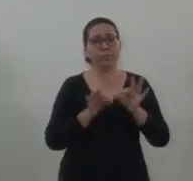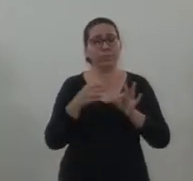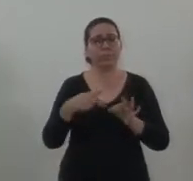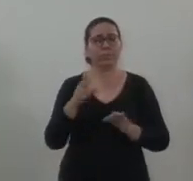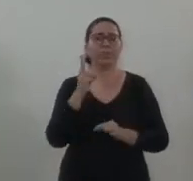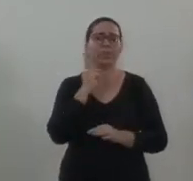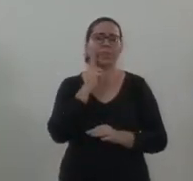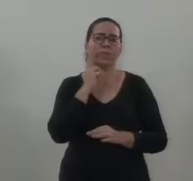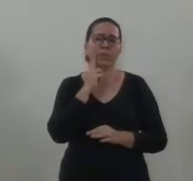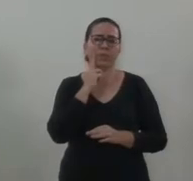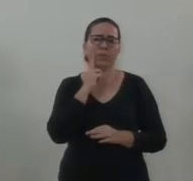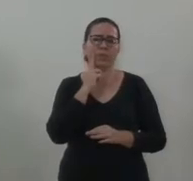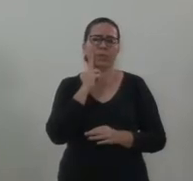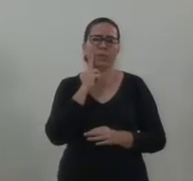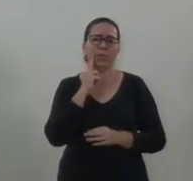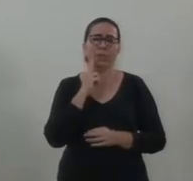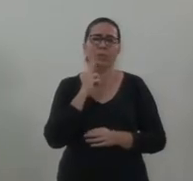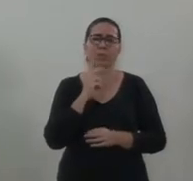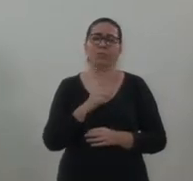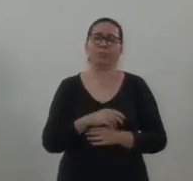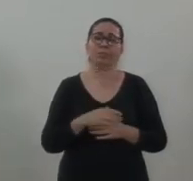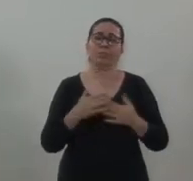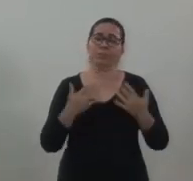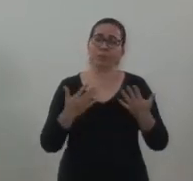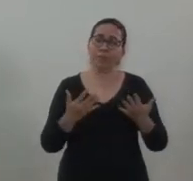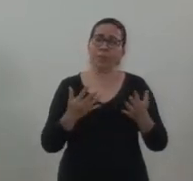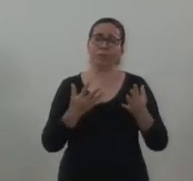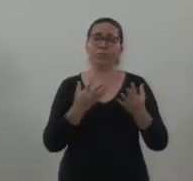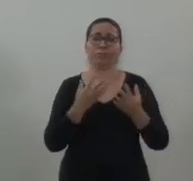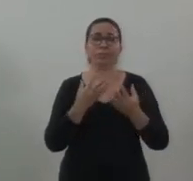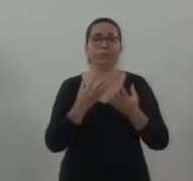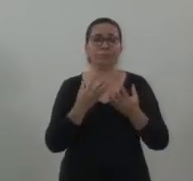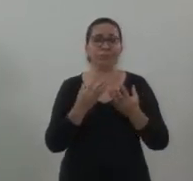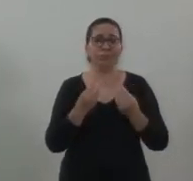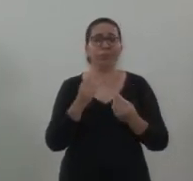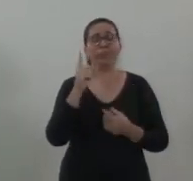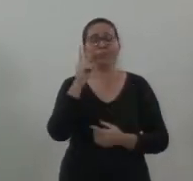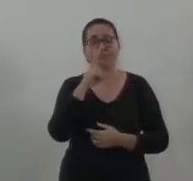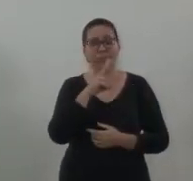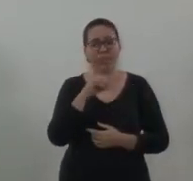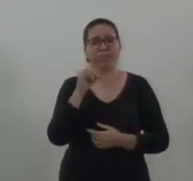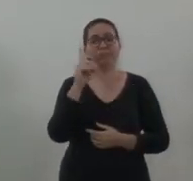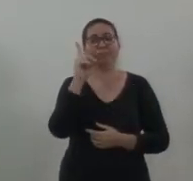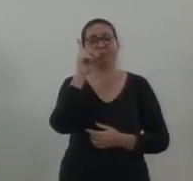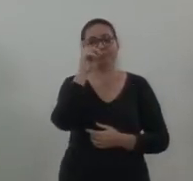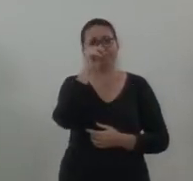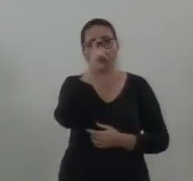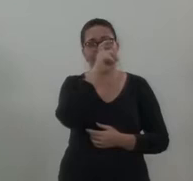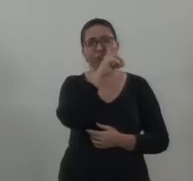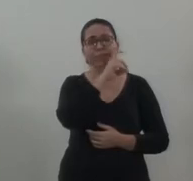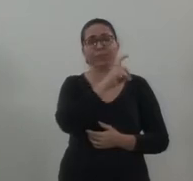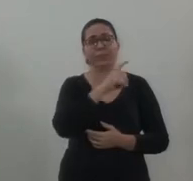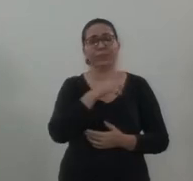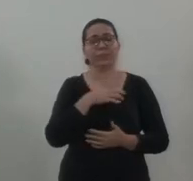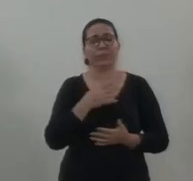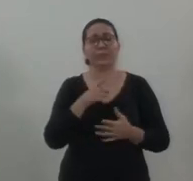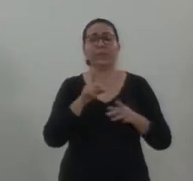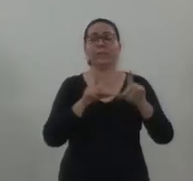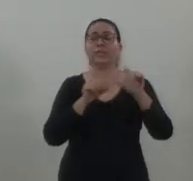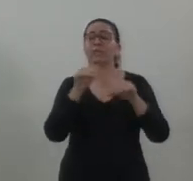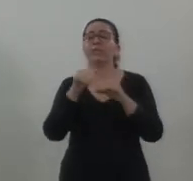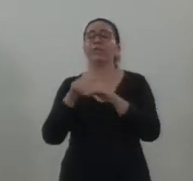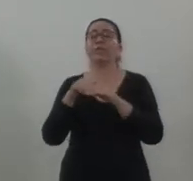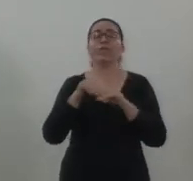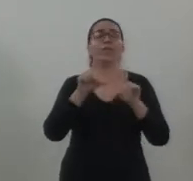que senão vai ficar muito, muito, muito difícil nós escolhermos quem